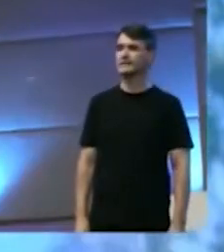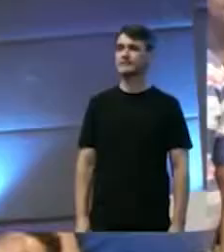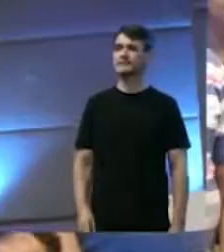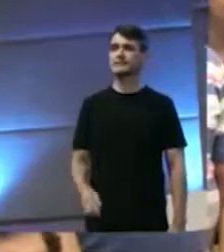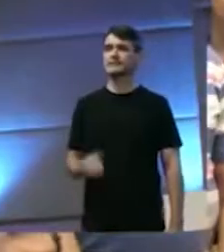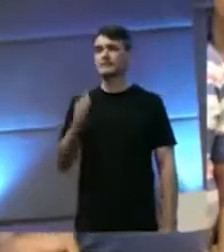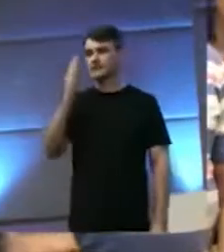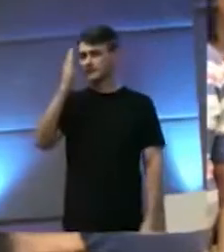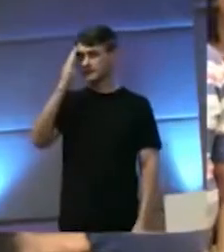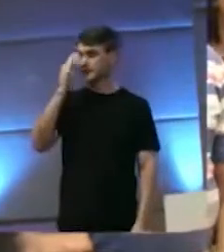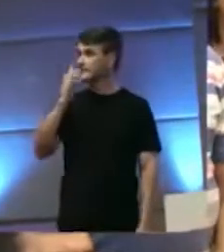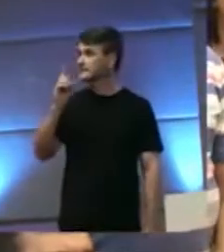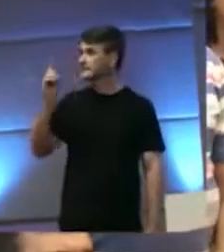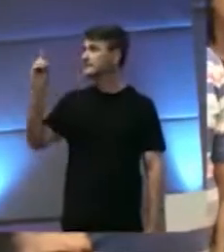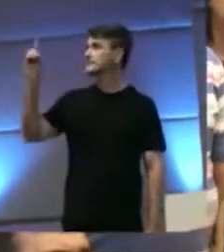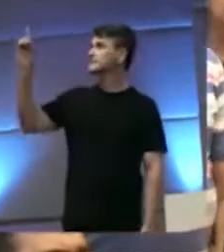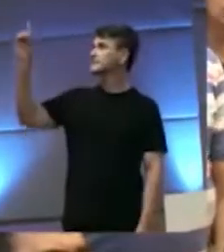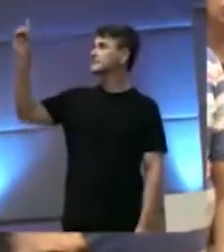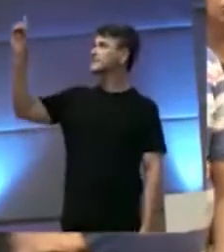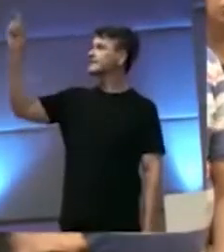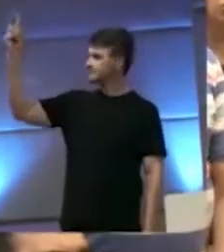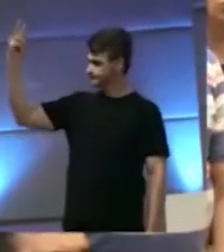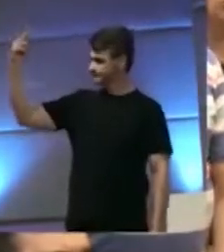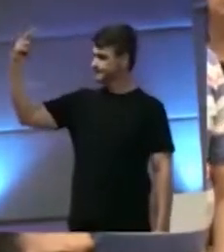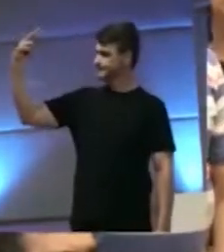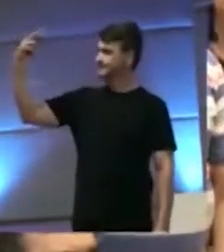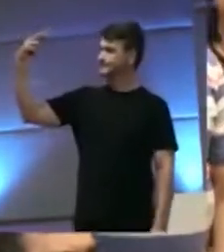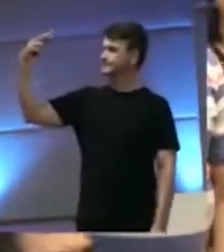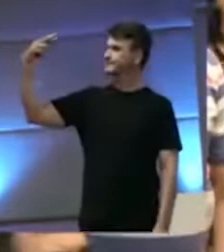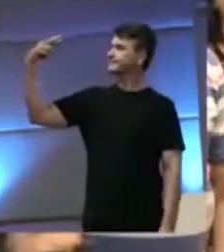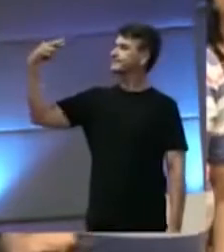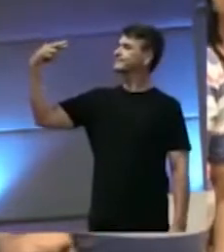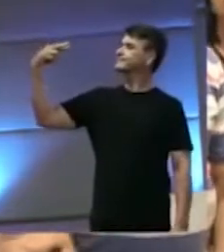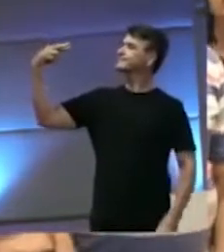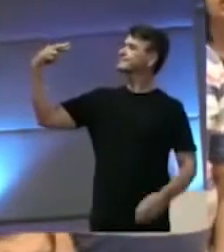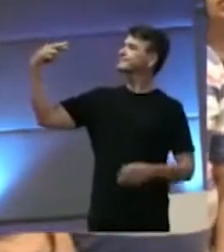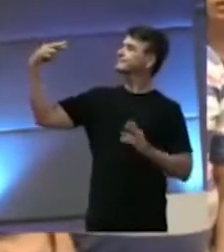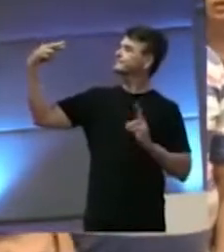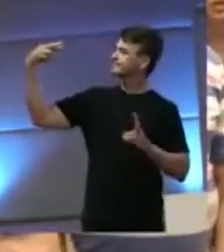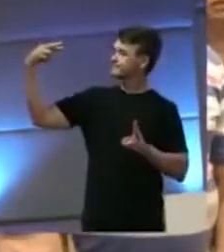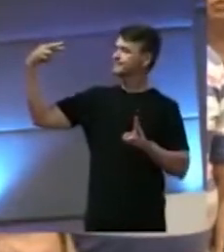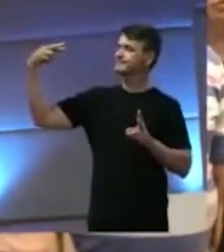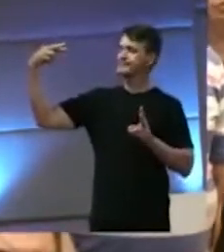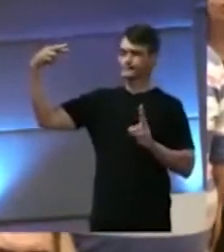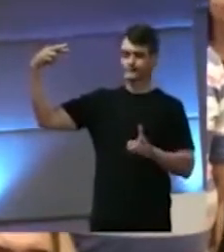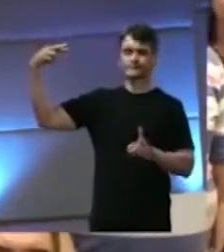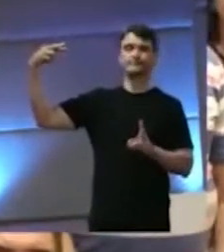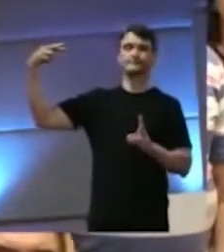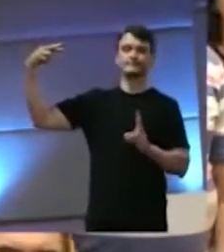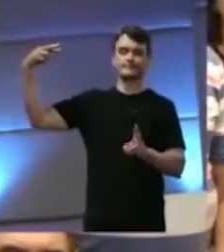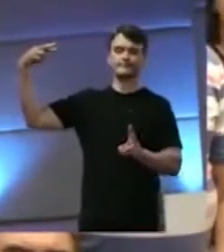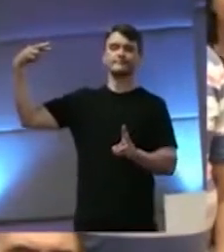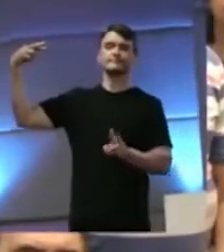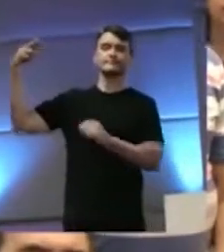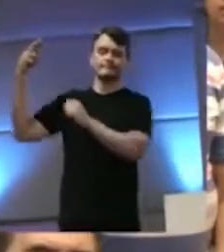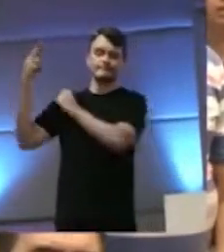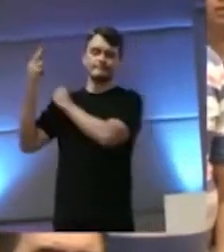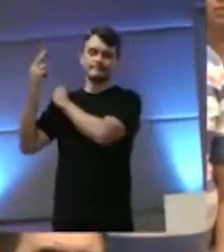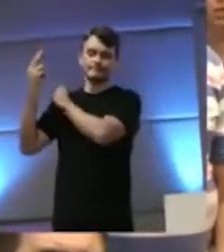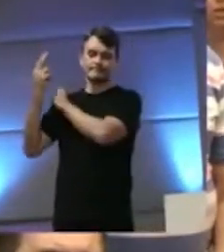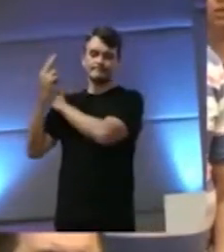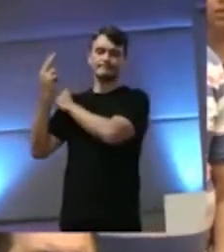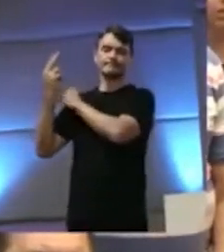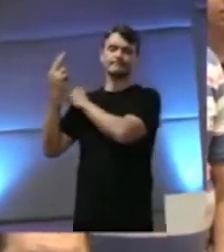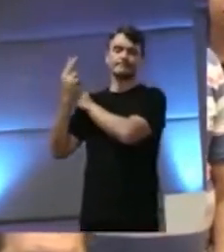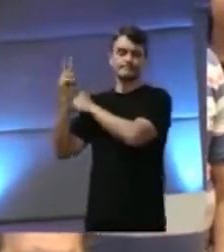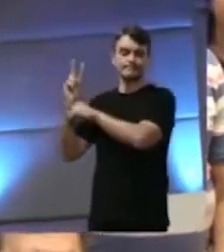pra ele Sei que os teus olhos, sempre atentos, permanecem